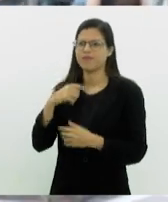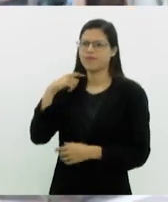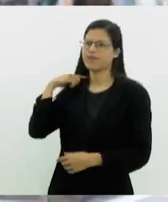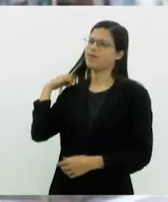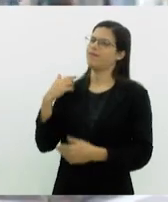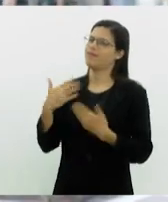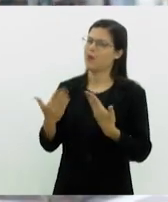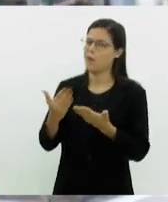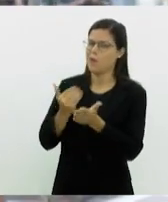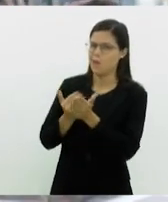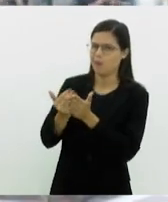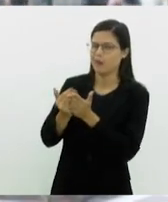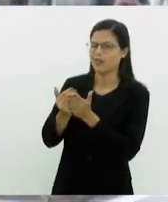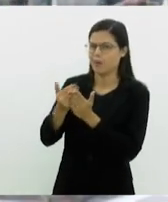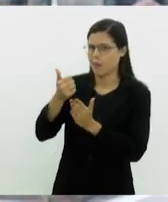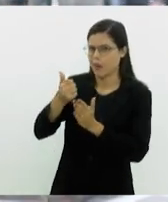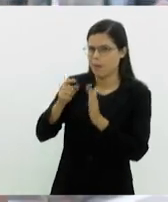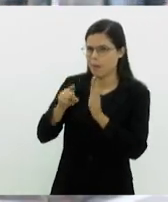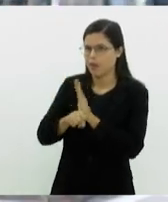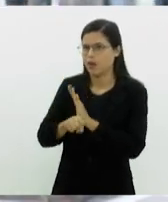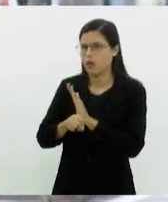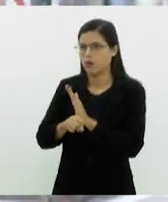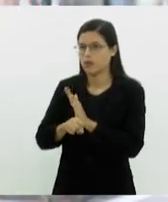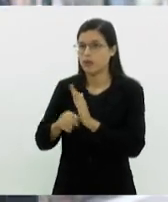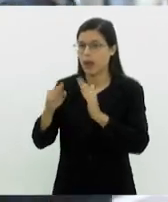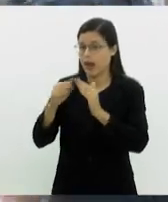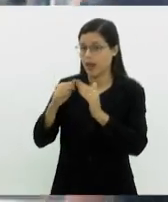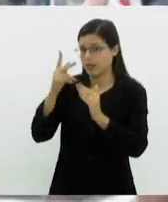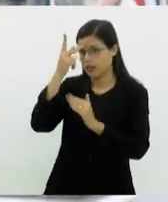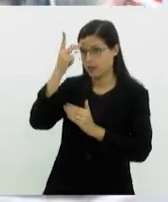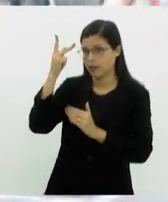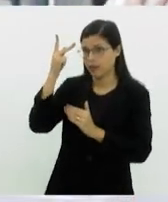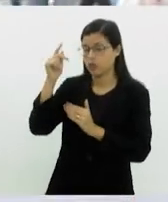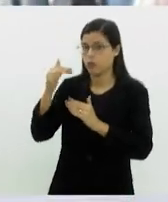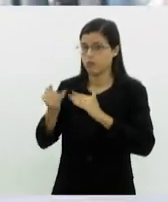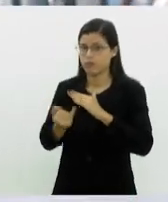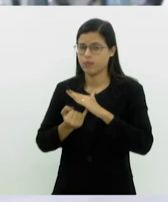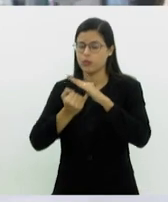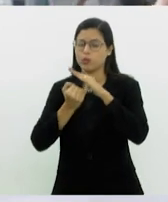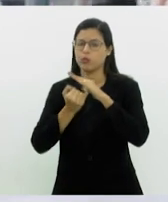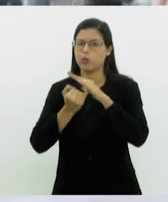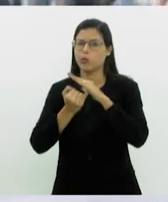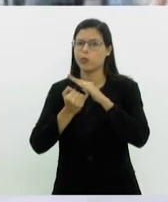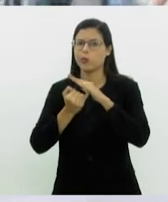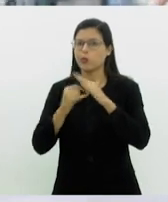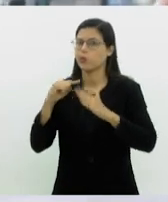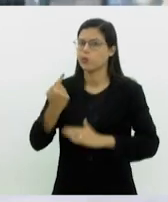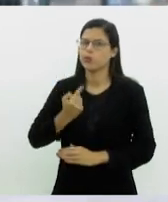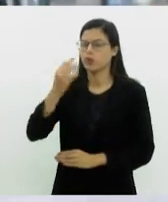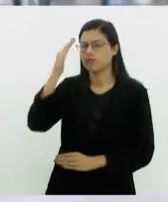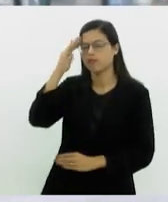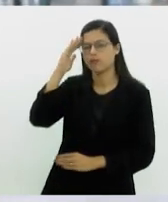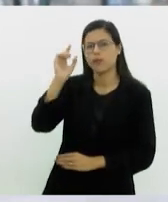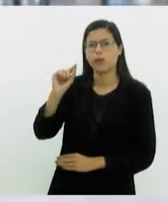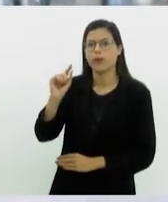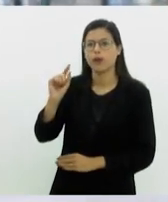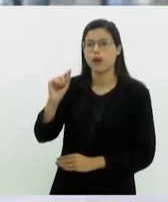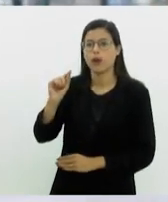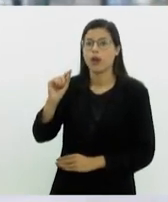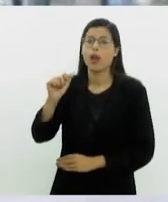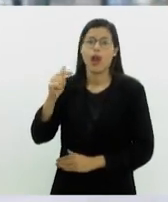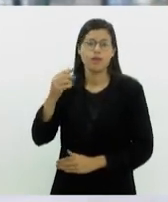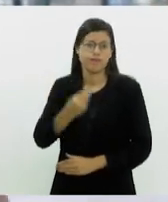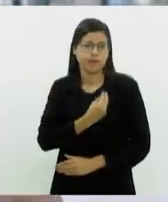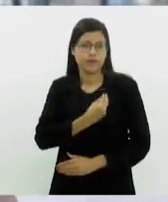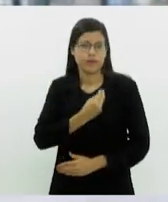Vai lá. Bom, da casa da pessoa à ONG, a gente entende que, atualmente, o mundo é muito corrido.